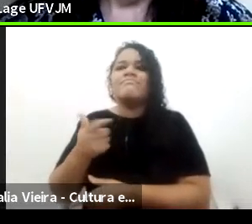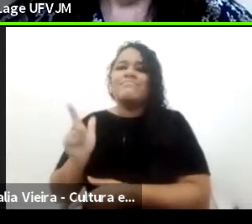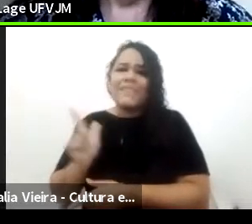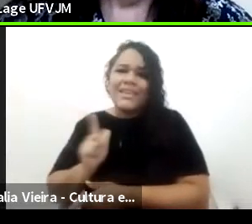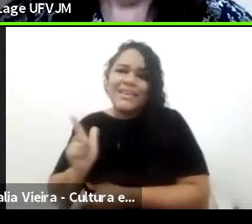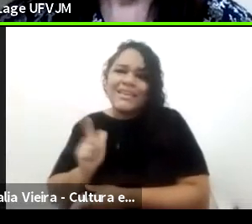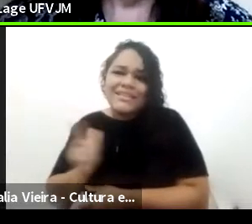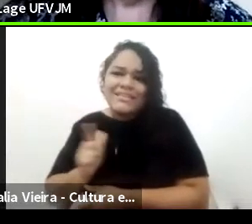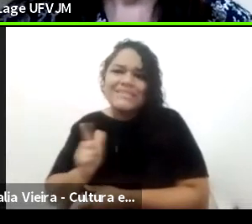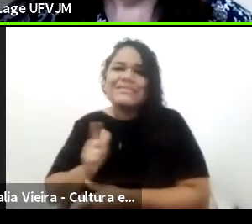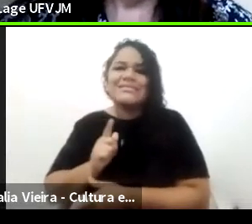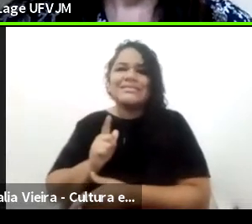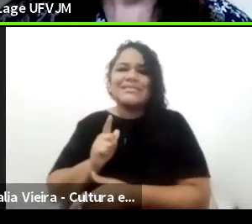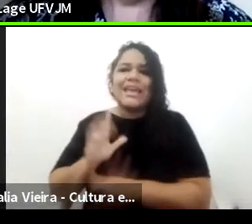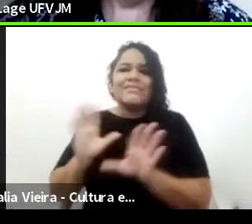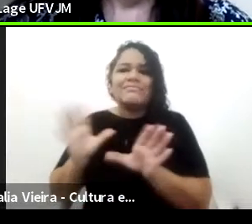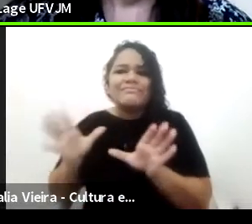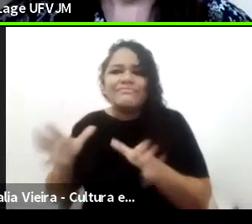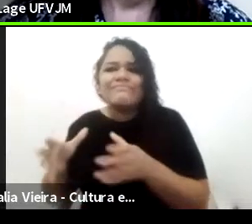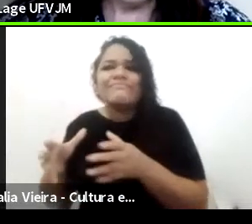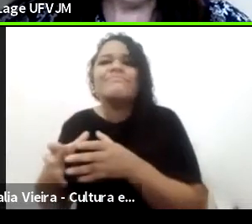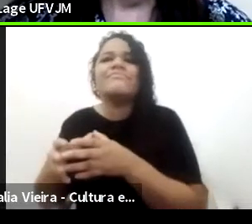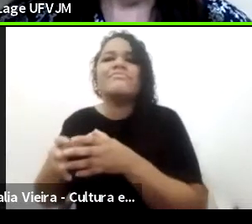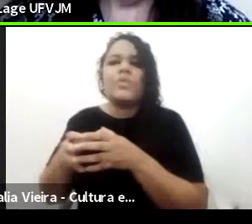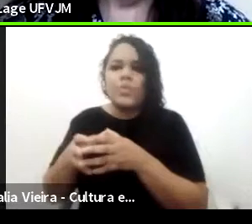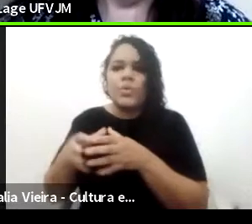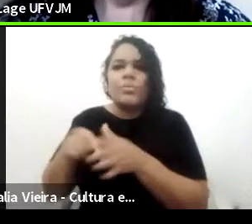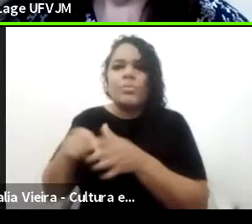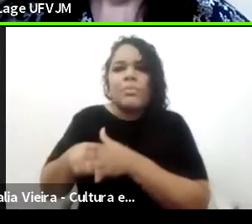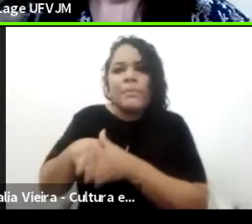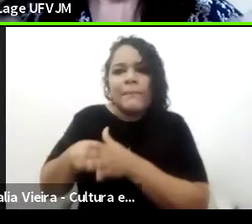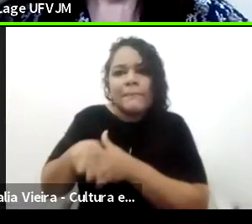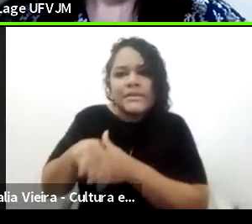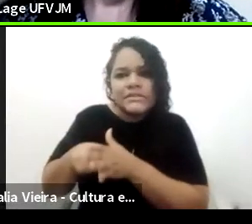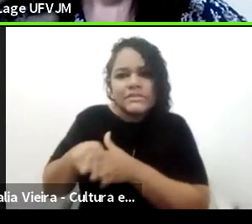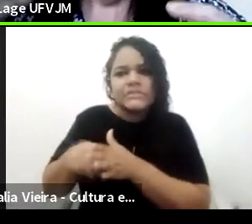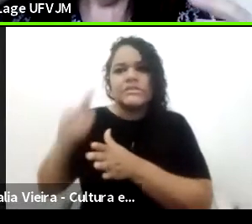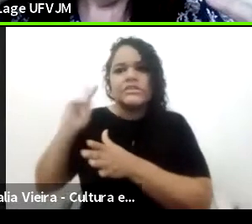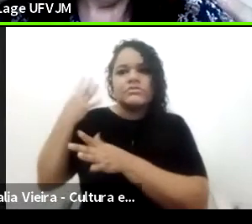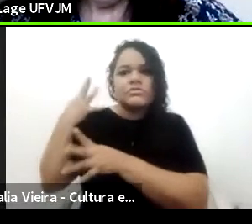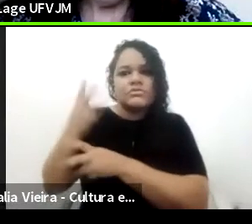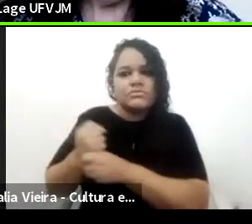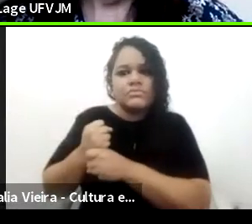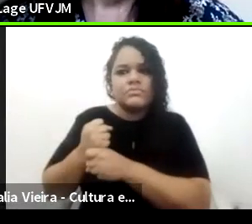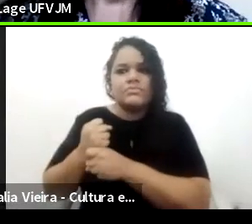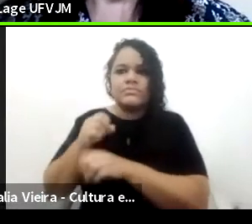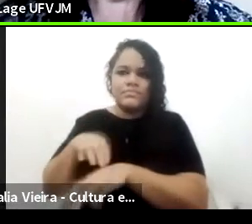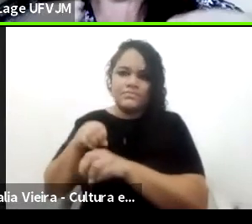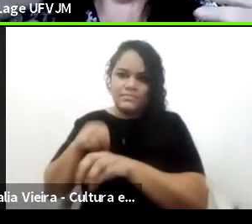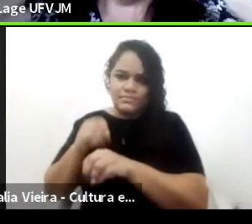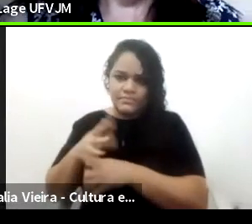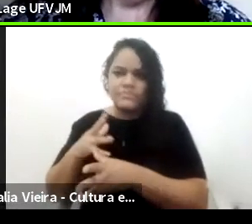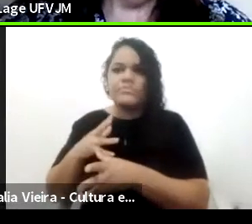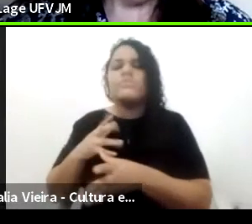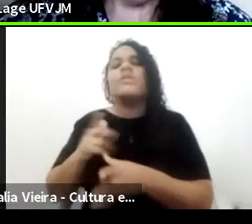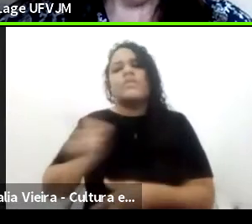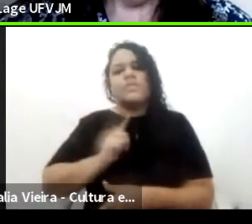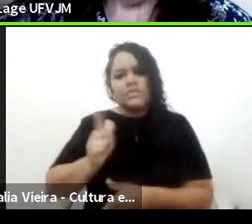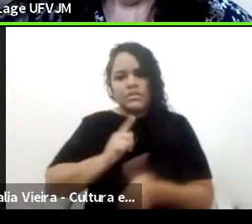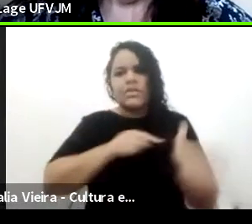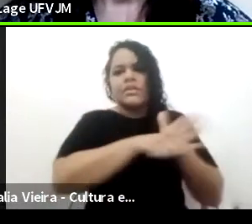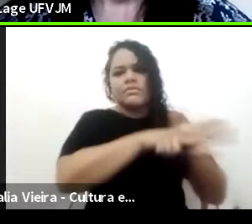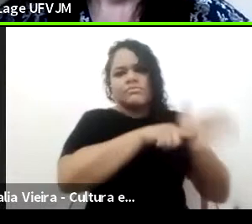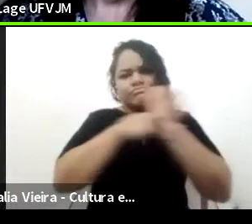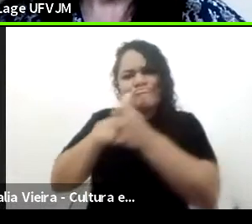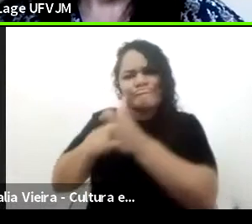categorizam enquanto pesquisas na área de história da educação. A gente tem muitas pesquisas sobre o período colonial,